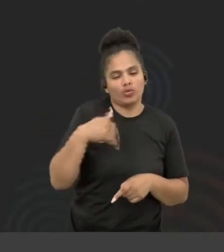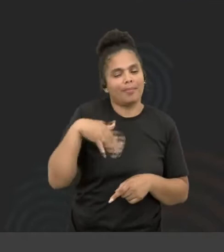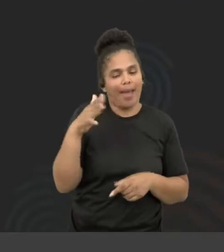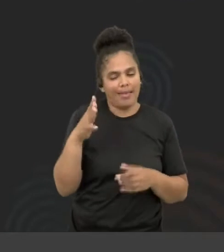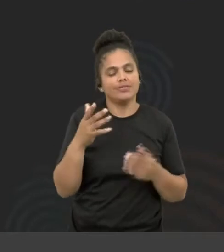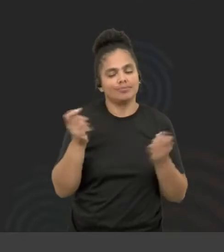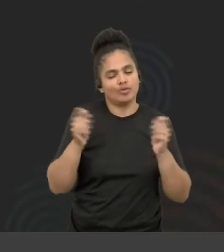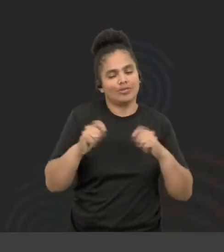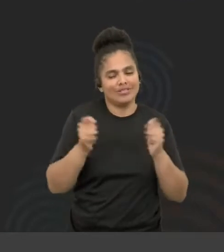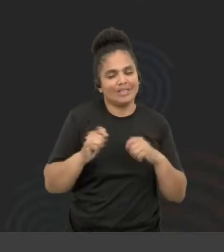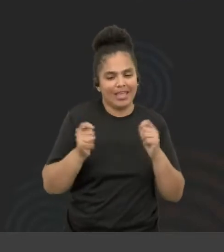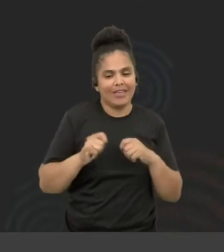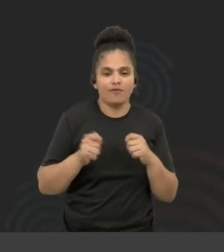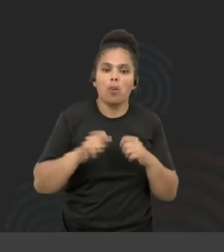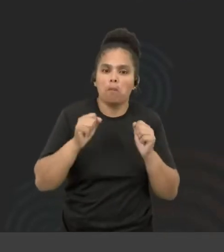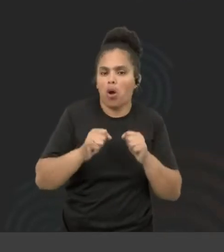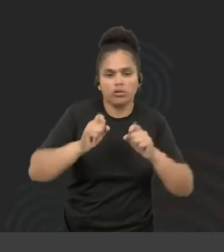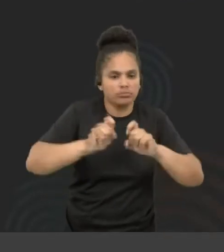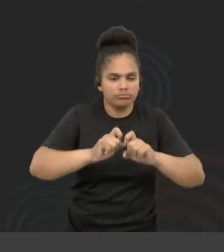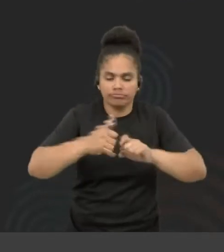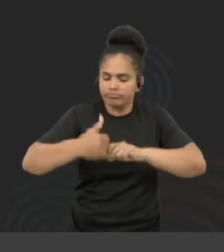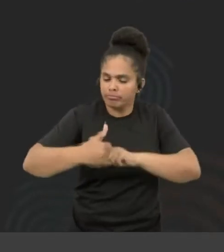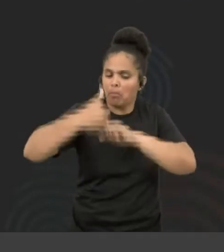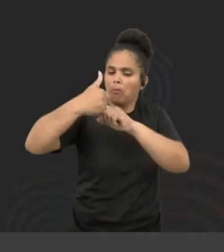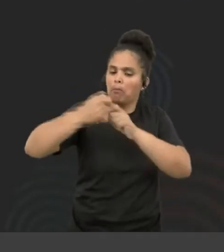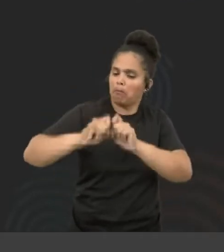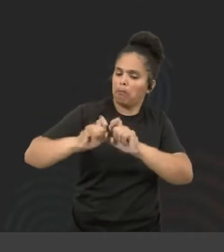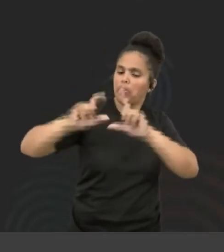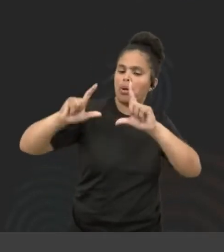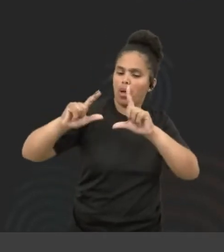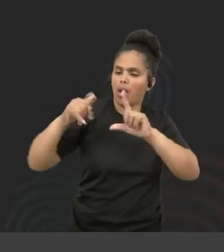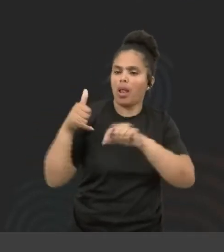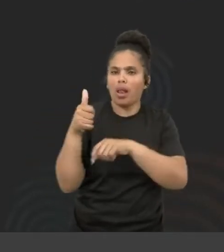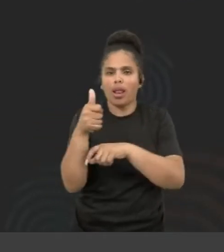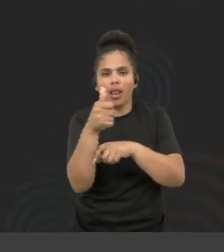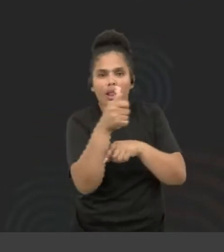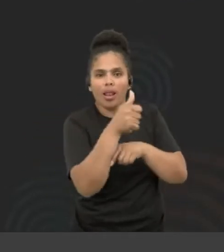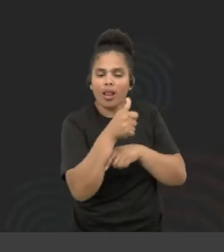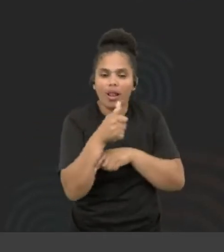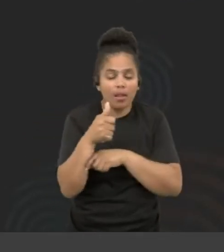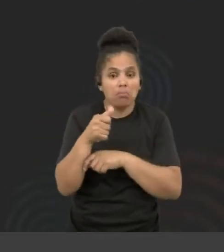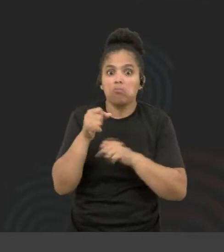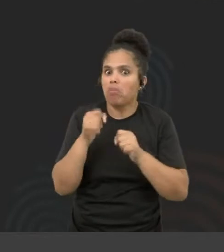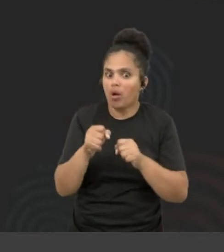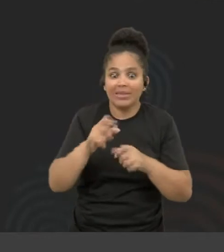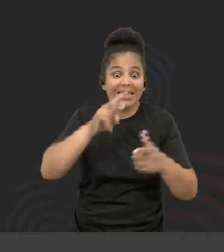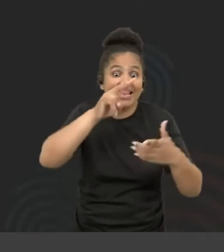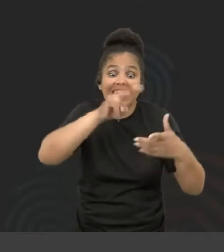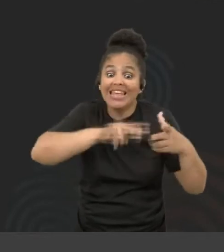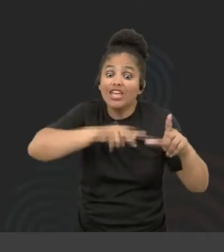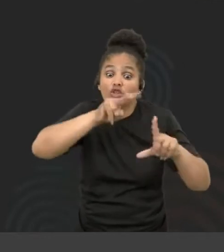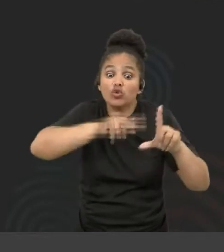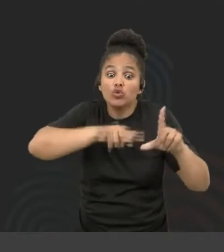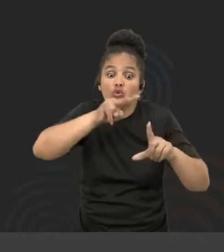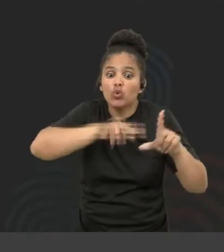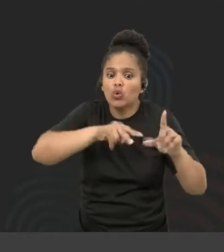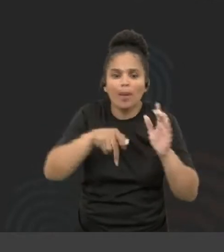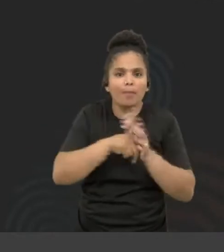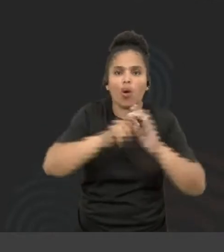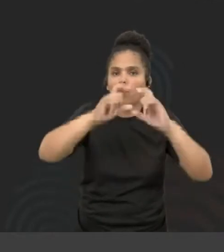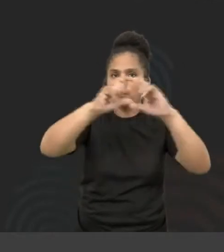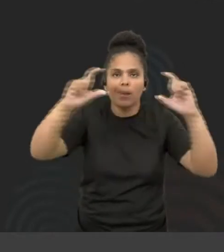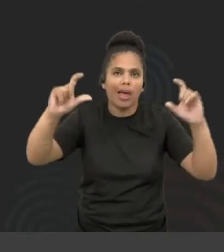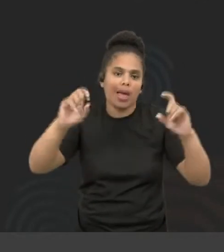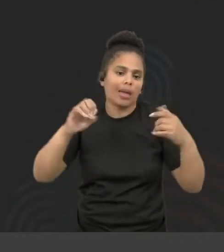A gente pode abrir a câmera, usar ali um aplicativozinho, ele pode ler placas para pessoas. Seja essa pessoa o Diego ou a Alana que não